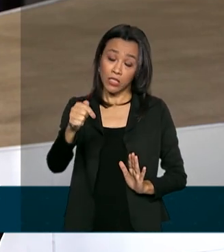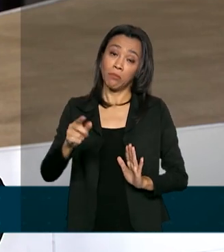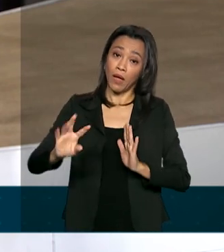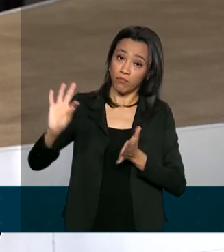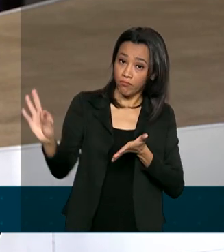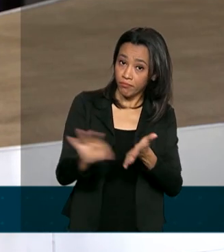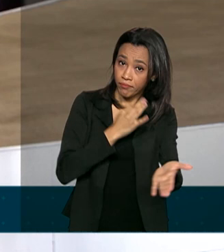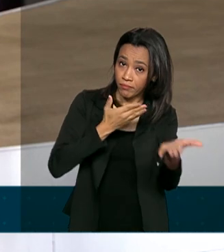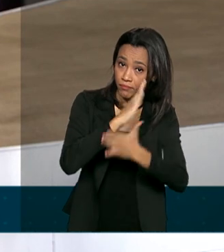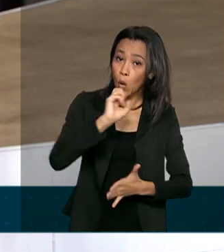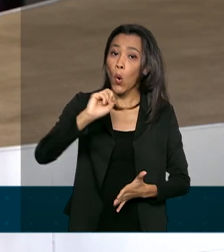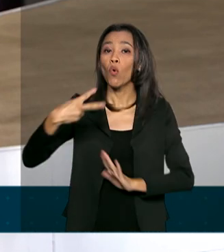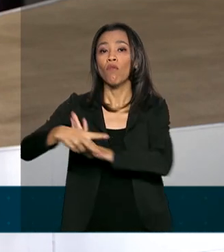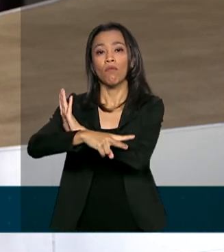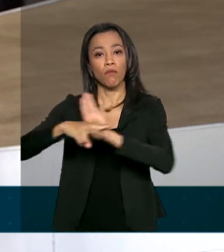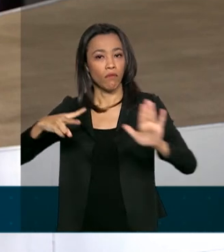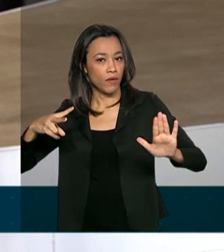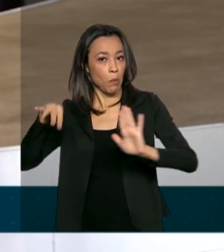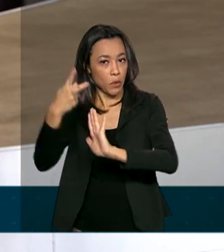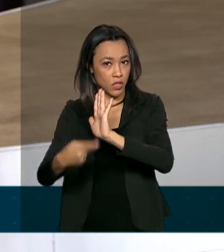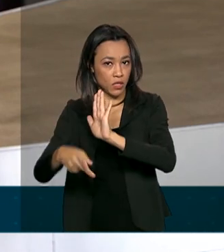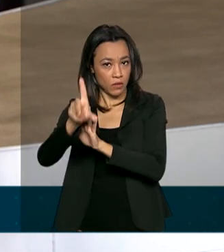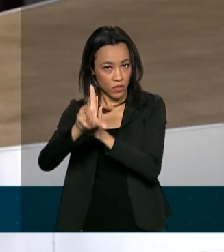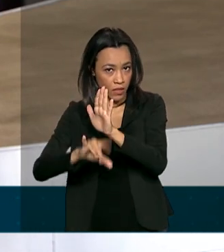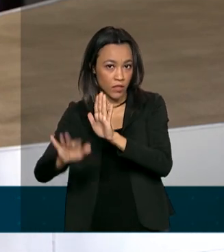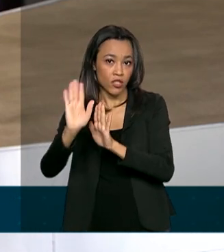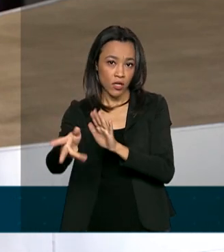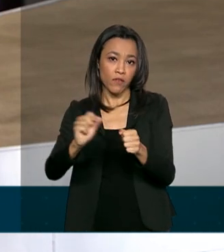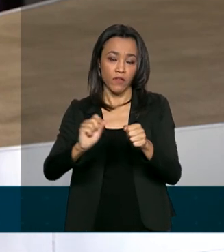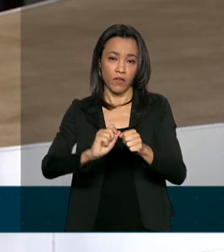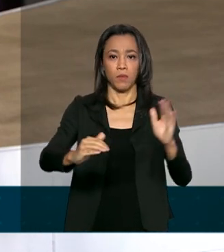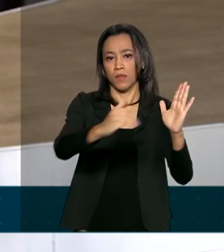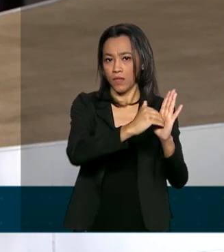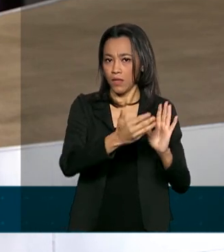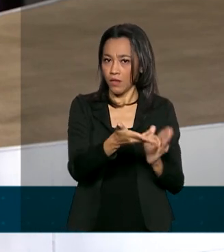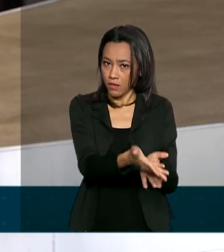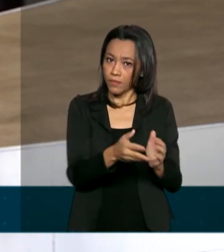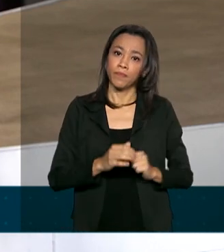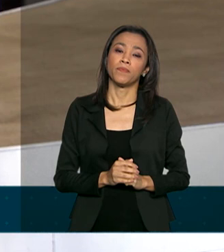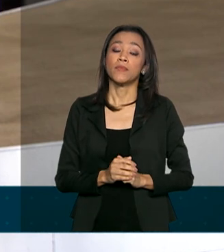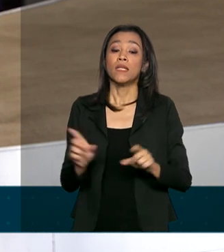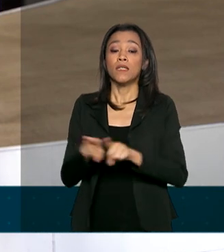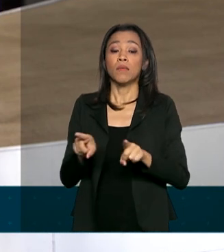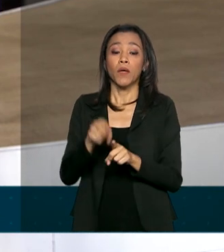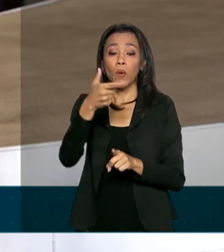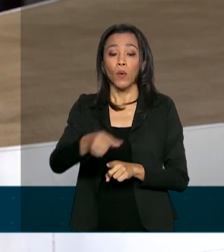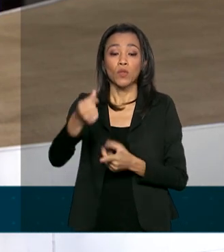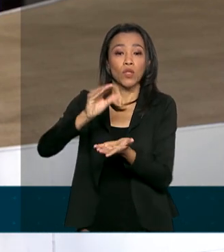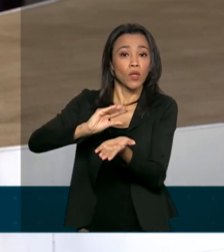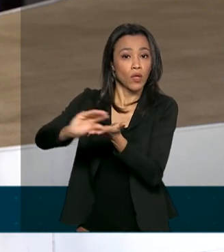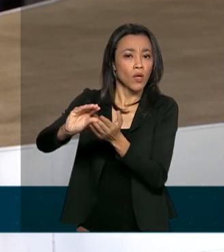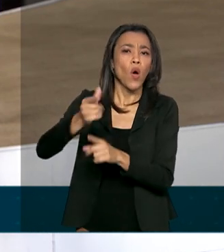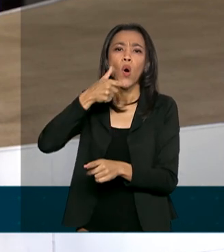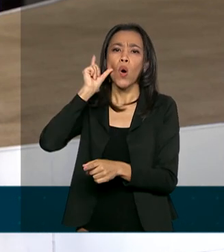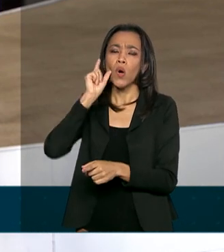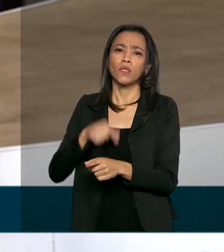partes ou todo esse projeto de lei feito pelo Senado Federal. E ainda falando sobre recursos financeiros, governo federal editou